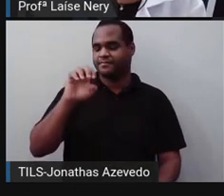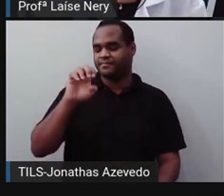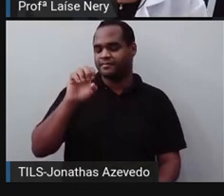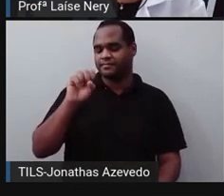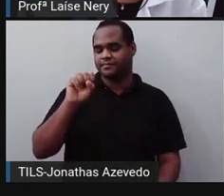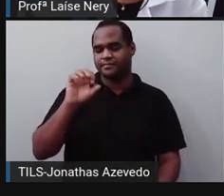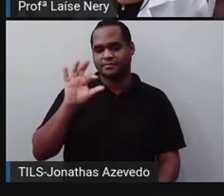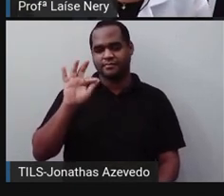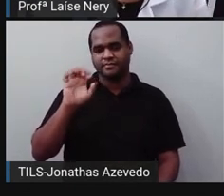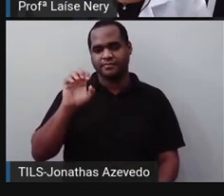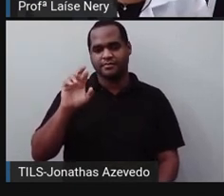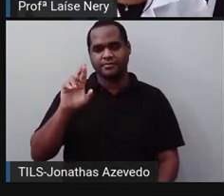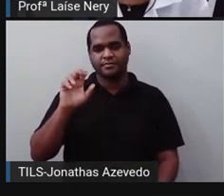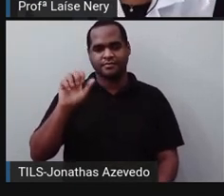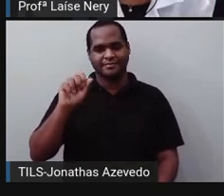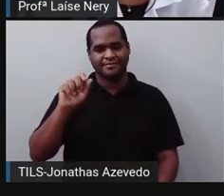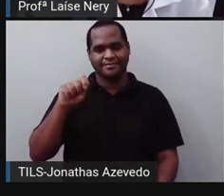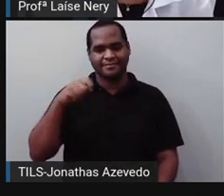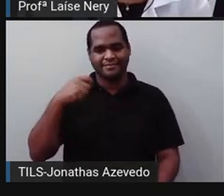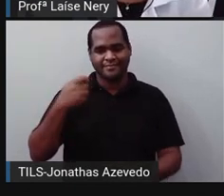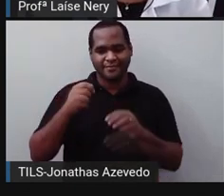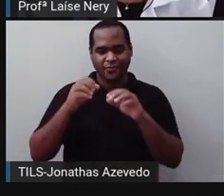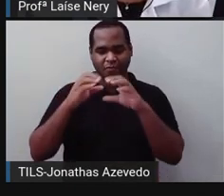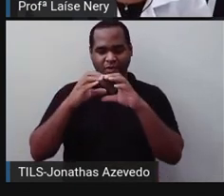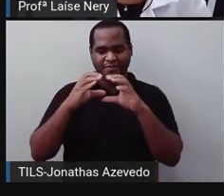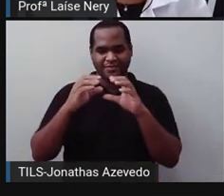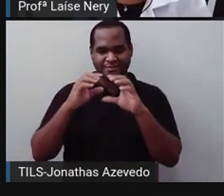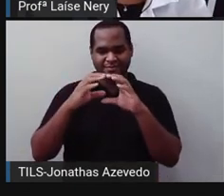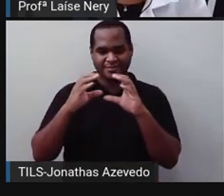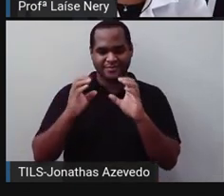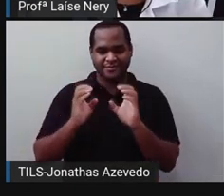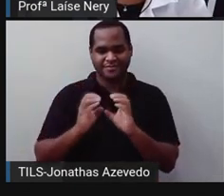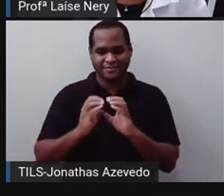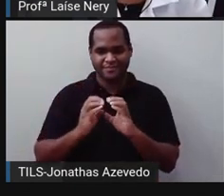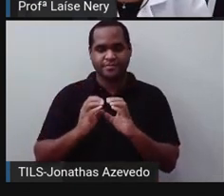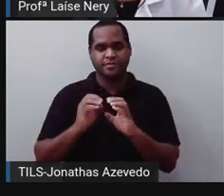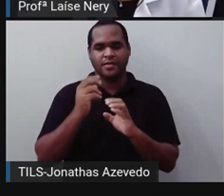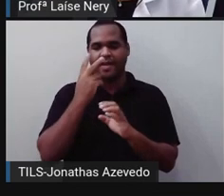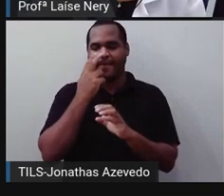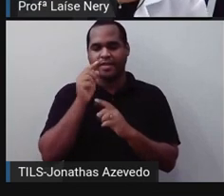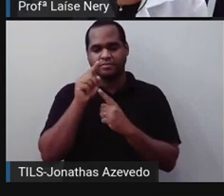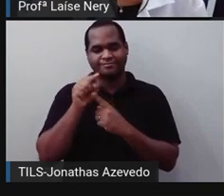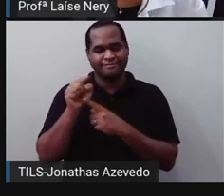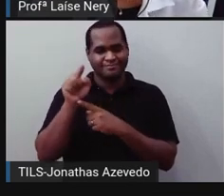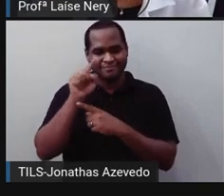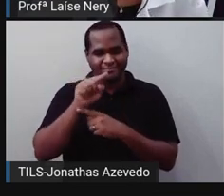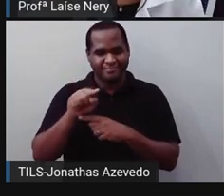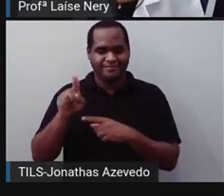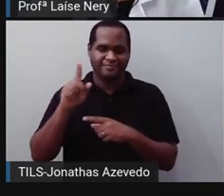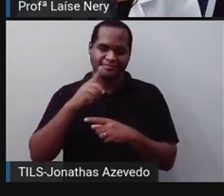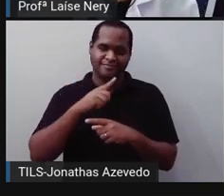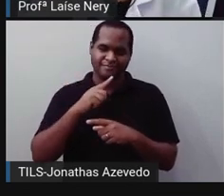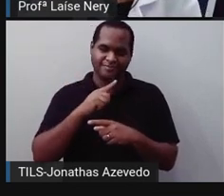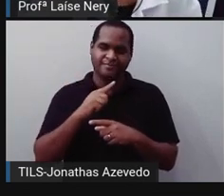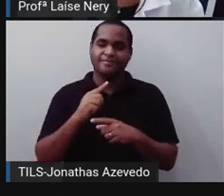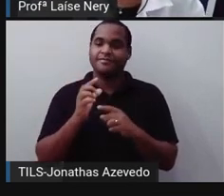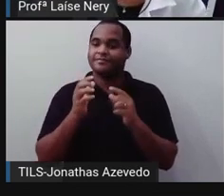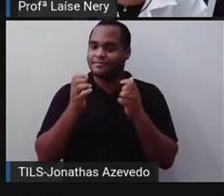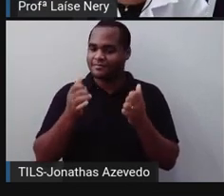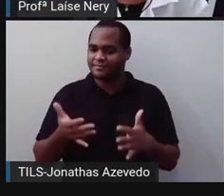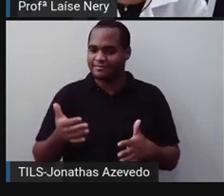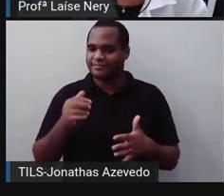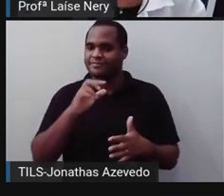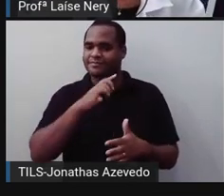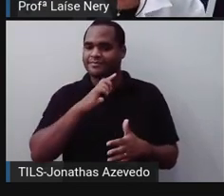precisamos falar que ela também nos lembra um círculo, não é verdade? Já que ela é toda redonda.